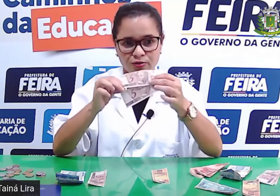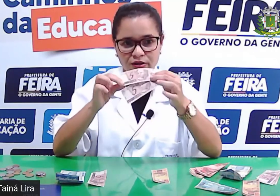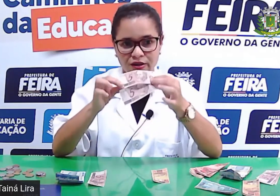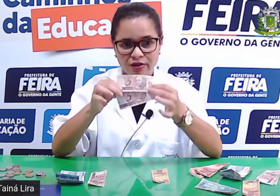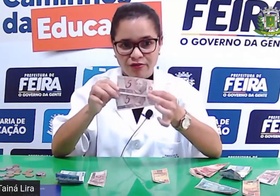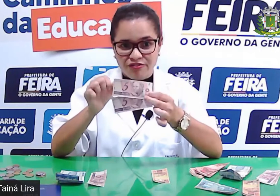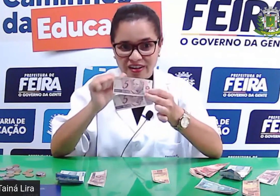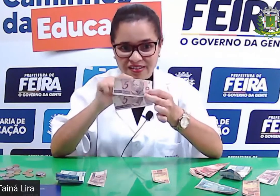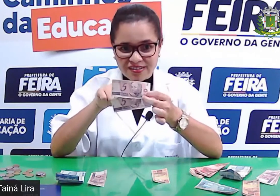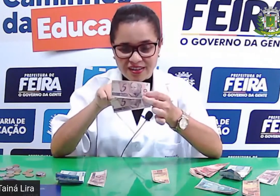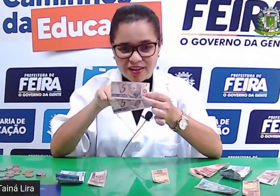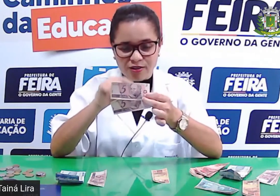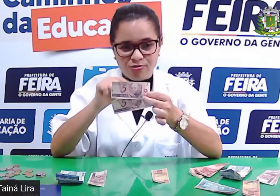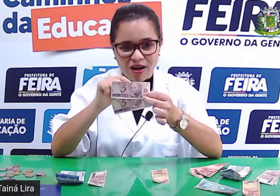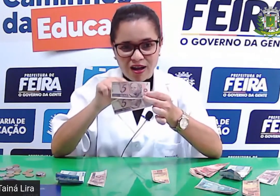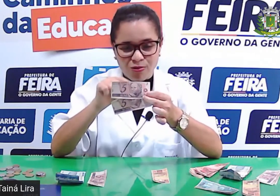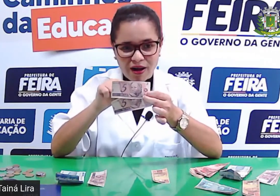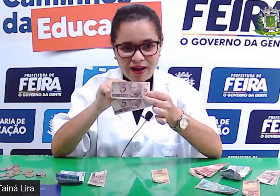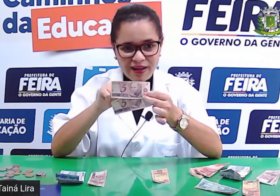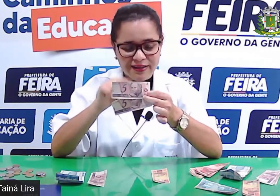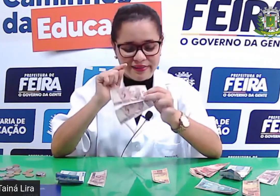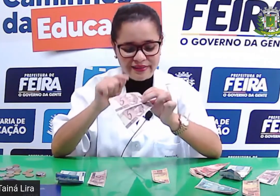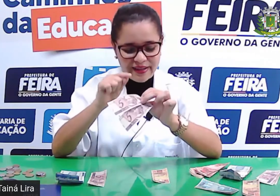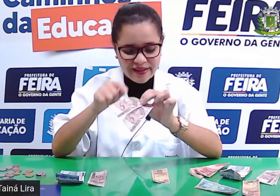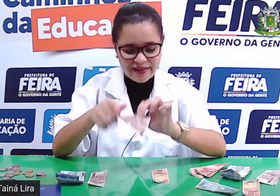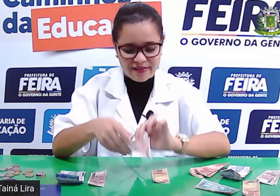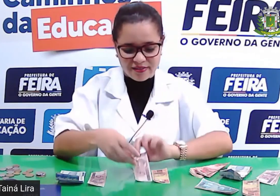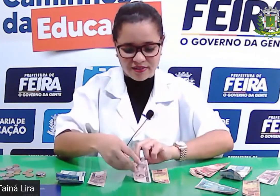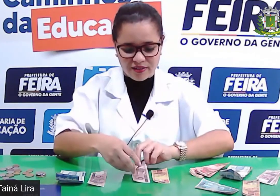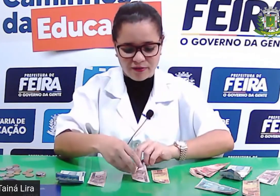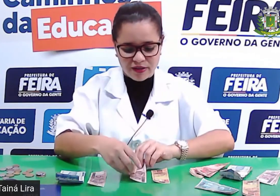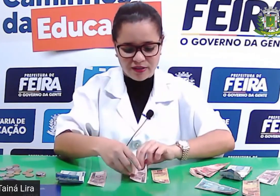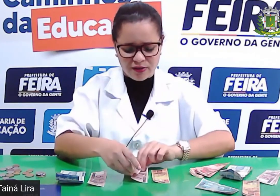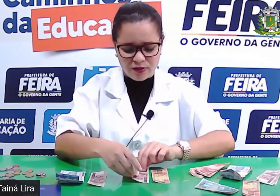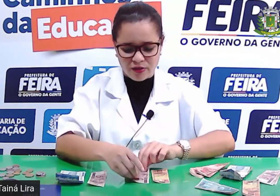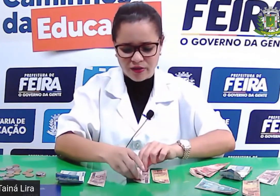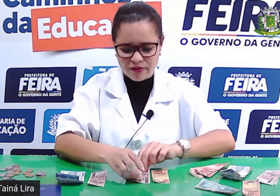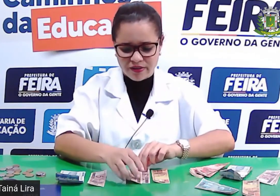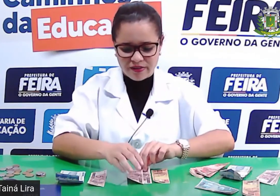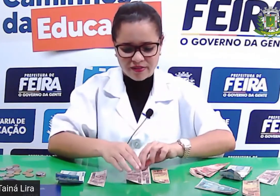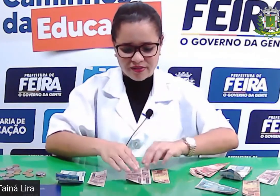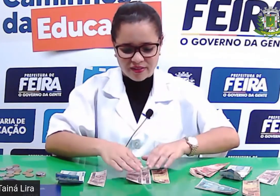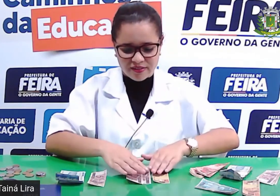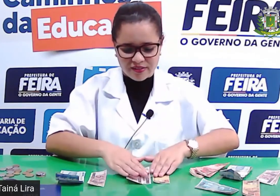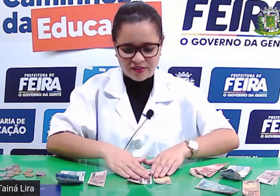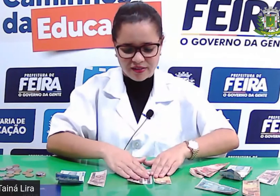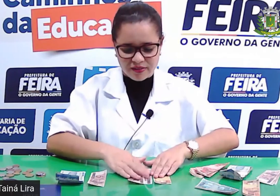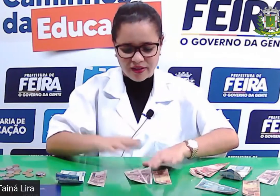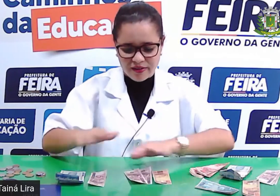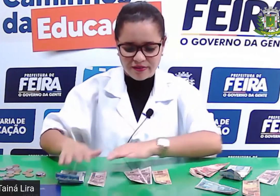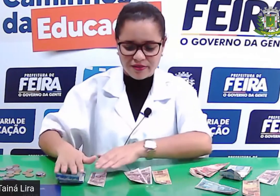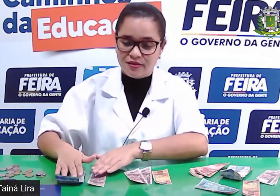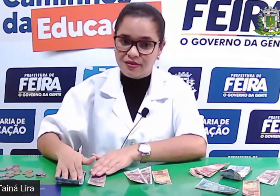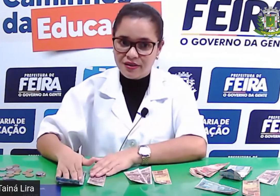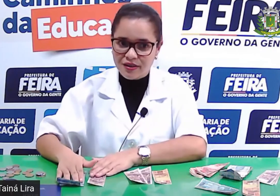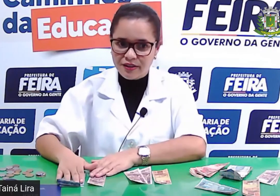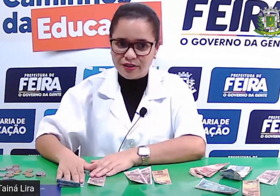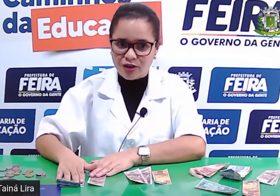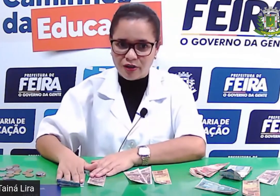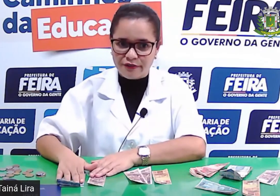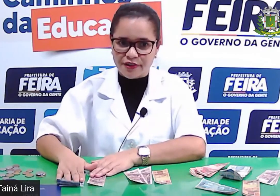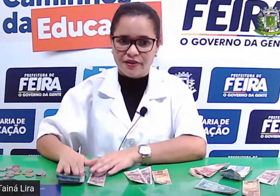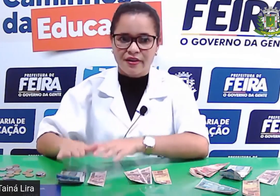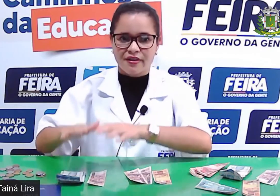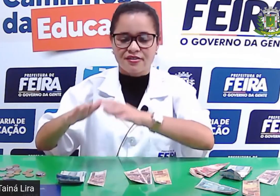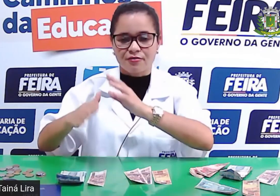ano, vai ser igual a dez, então, aqui, ó, sessenta e